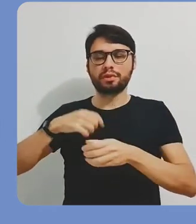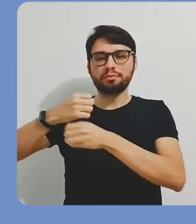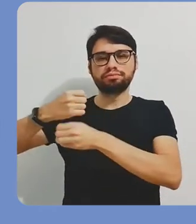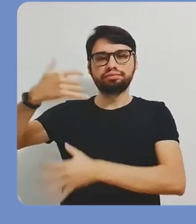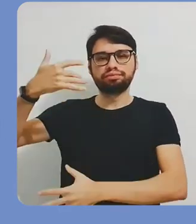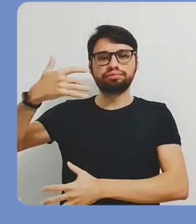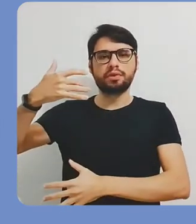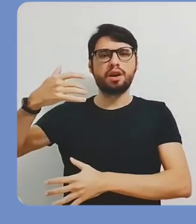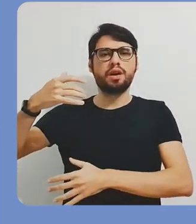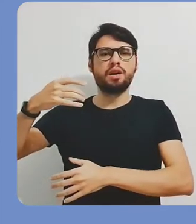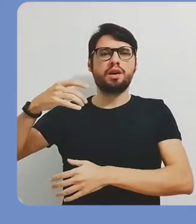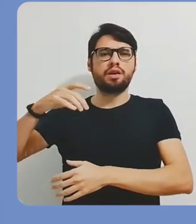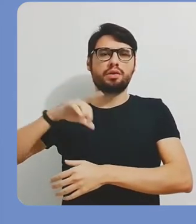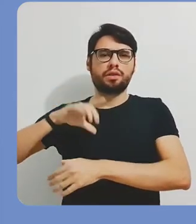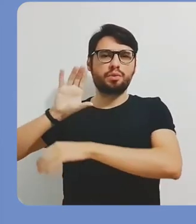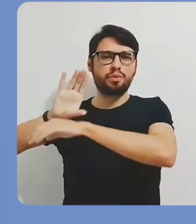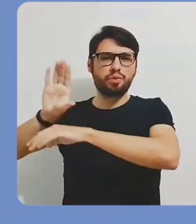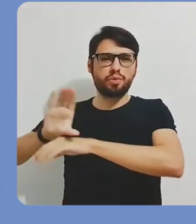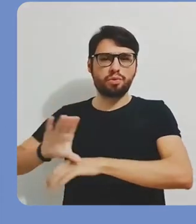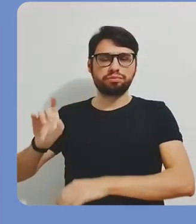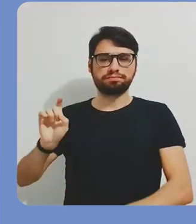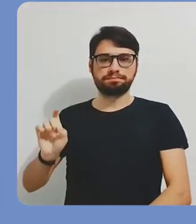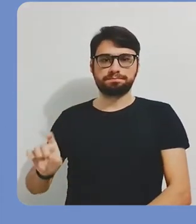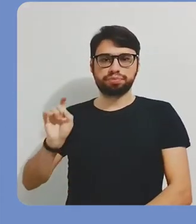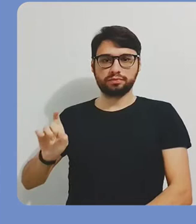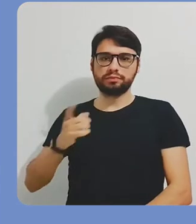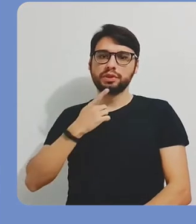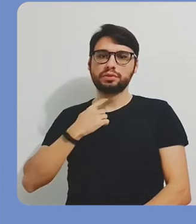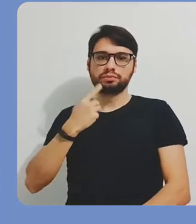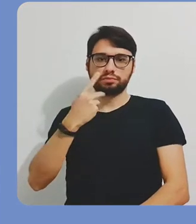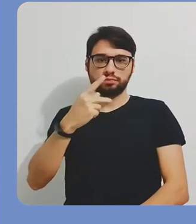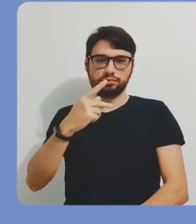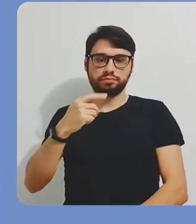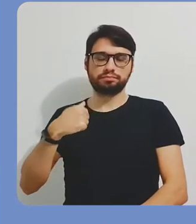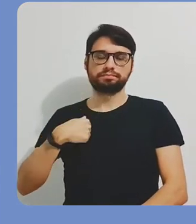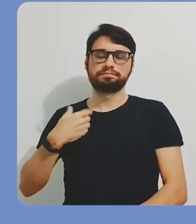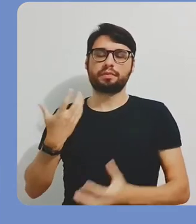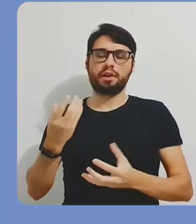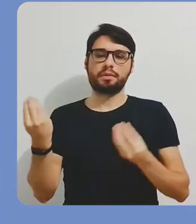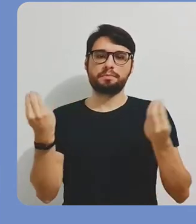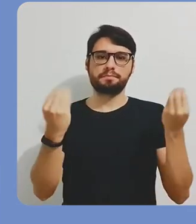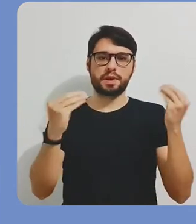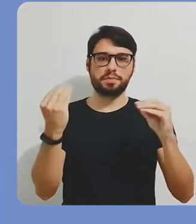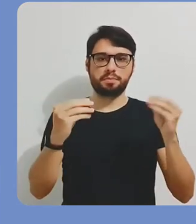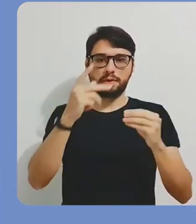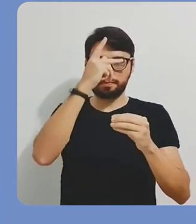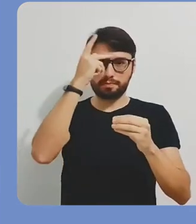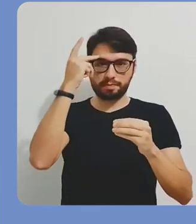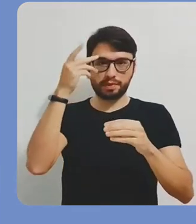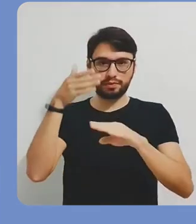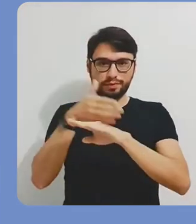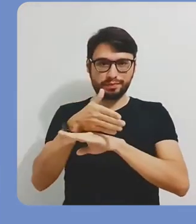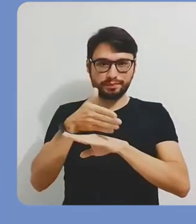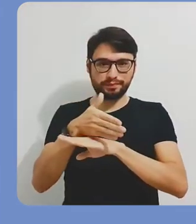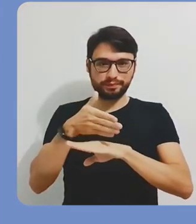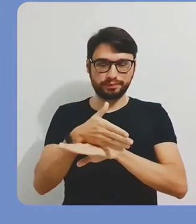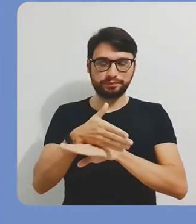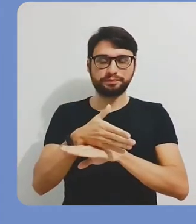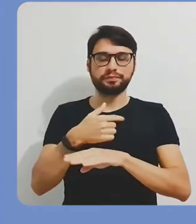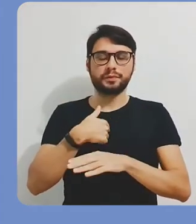Mudo Grupos, você deve localizar aqui nos seus cursos o curso que você deseja fazer a importação dos usuários.